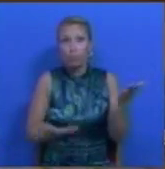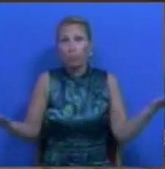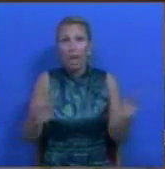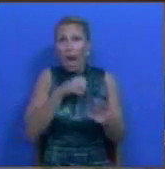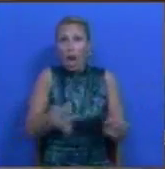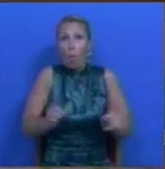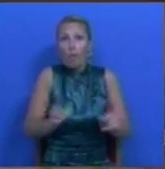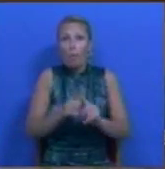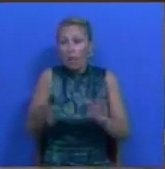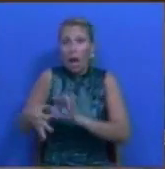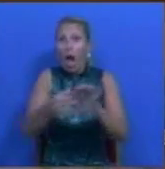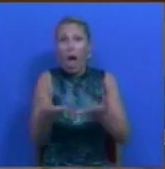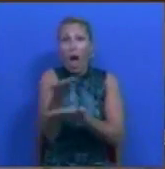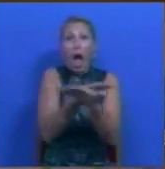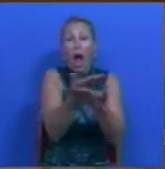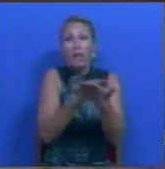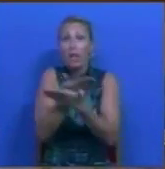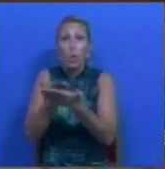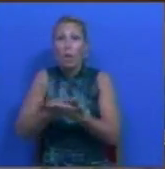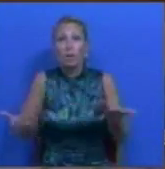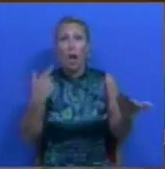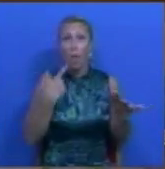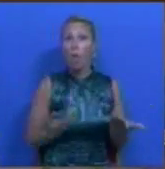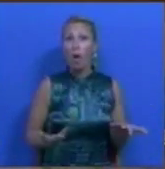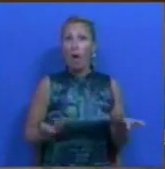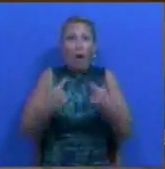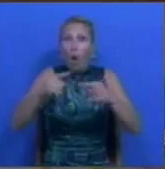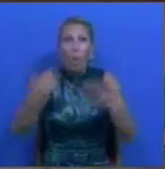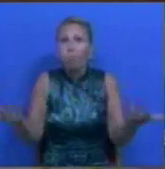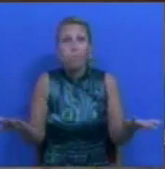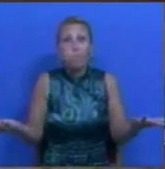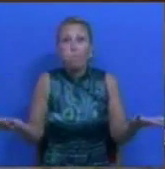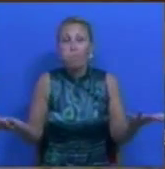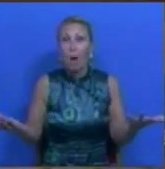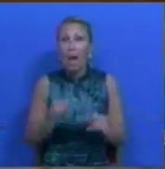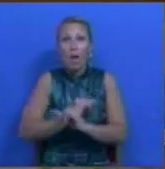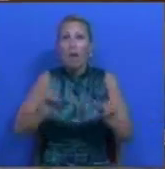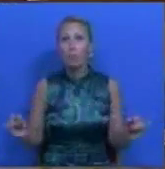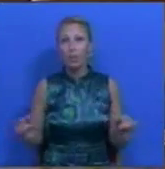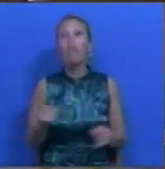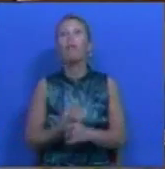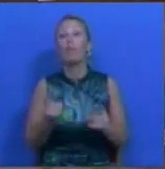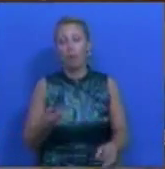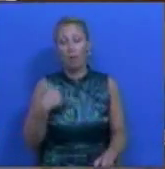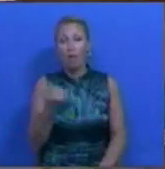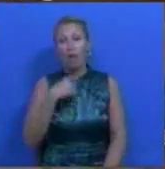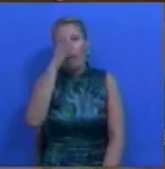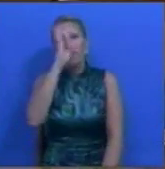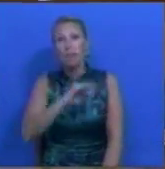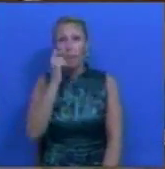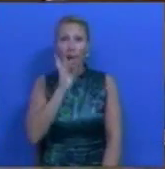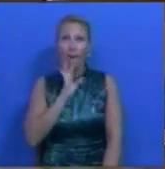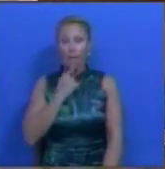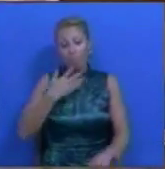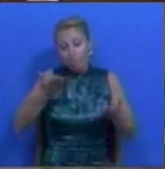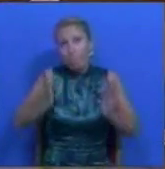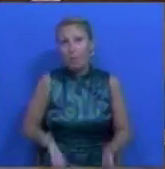permite esta articulação. Há um aspecto que eu acho que é muito importante. É que nós sabemos que os pais necessitam, exatamente pelo grau de dependência que estas